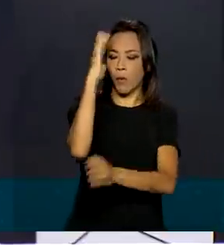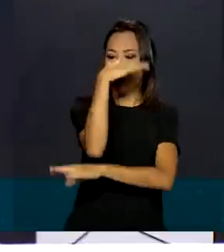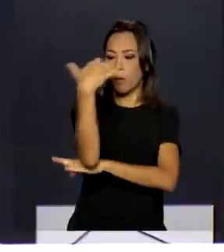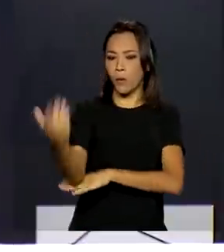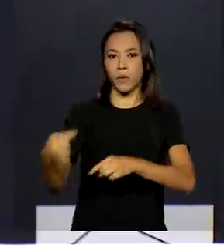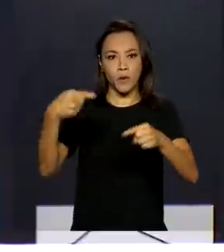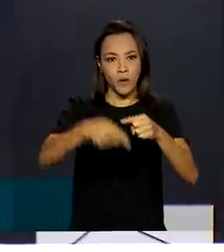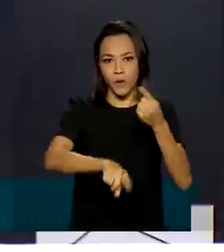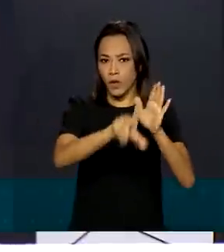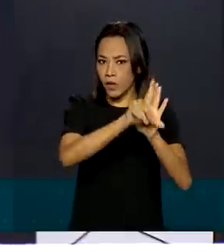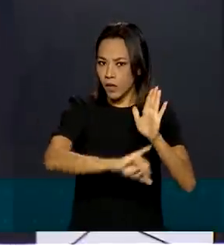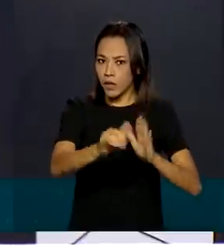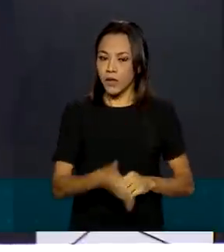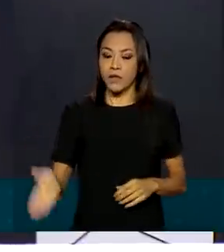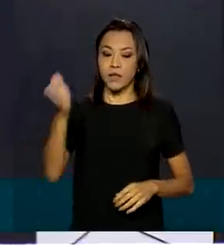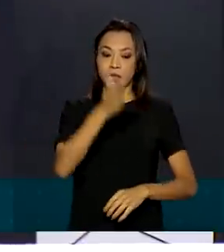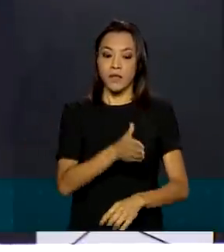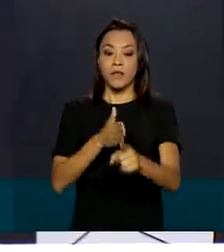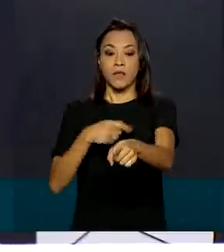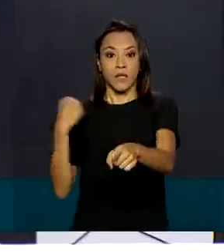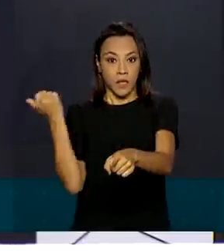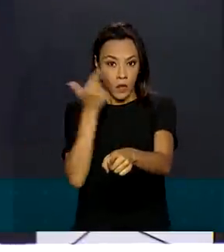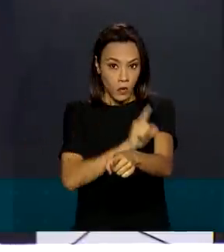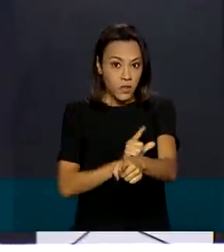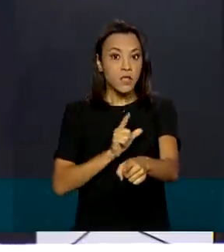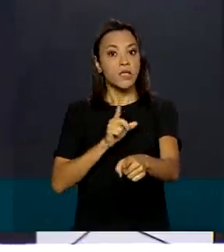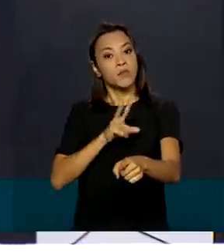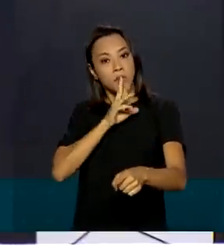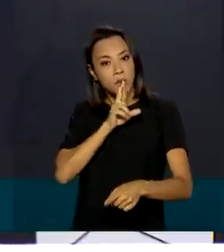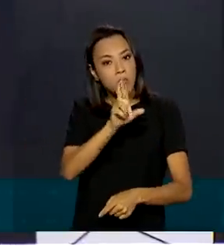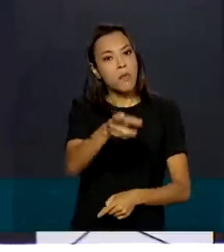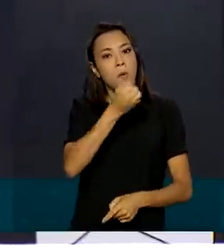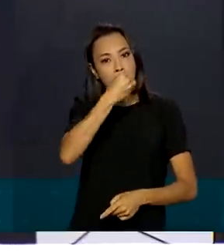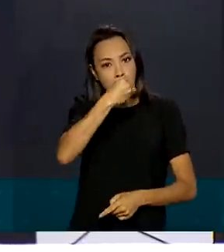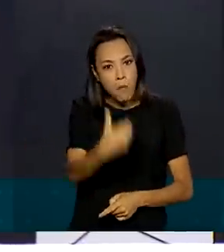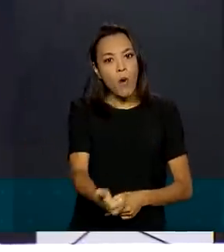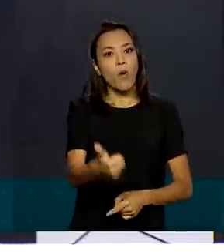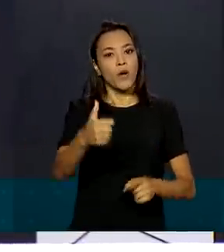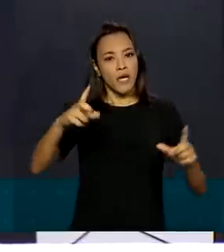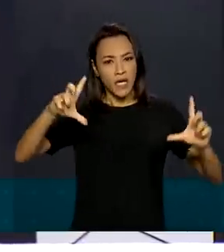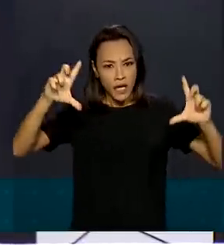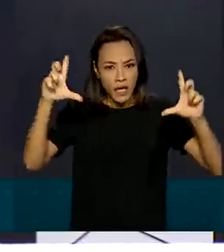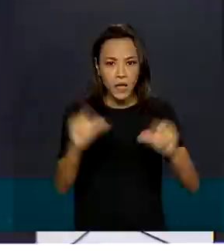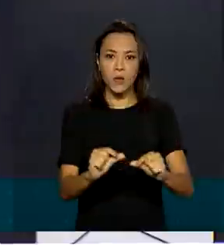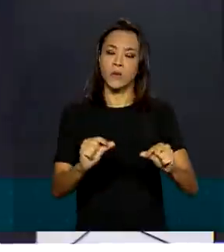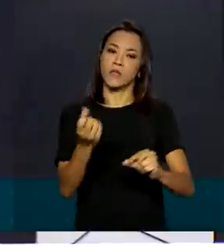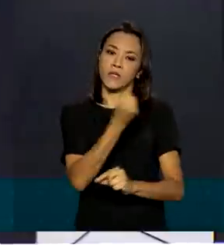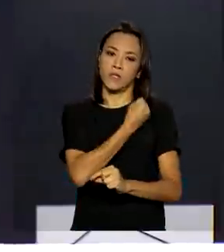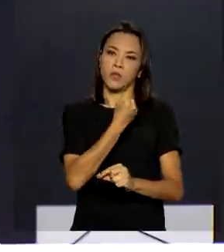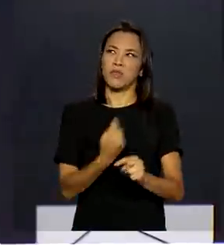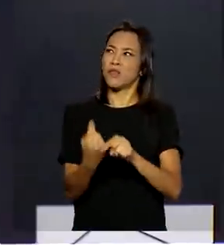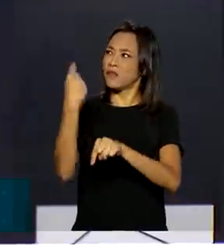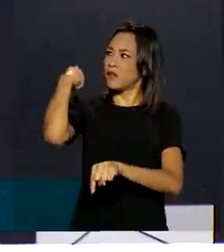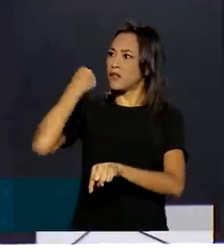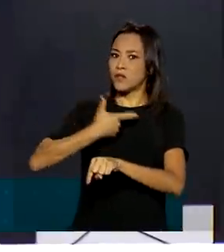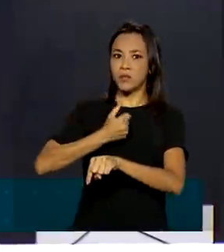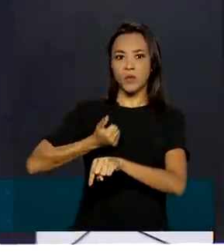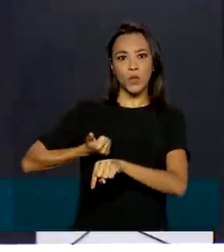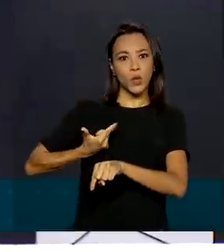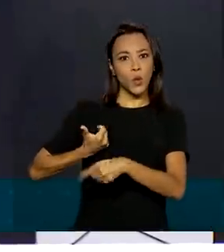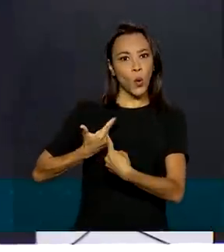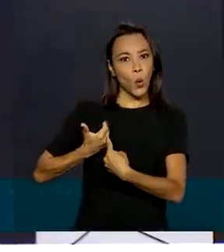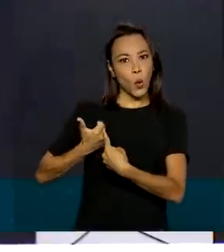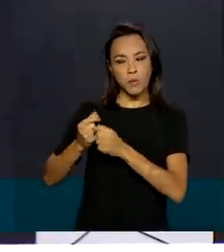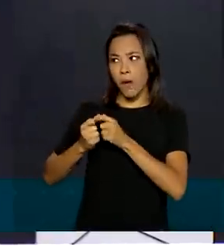sejam efetivos e que a gente consiga reverter esses números que estão em alta desde 2012, mas que nós